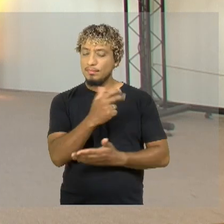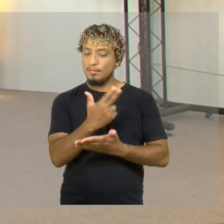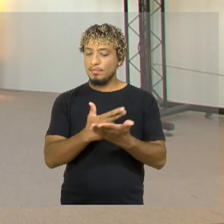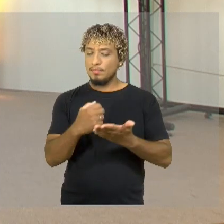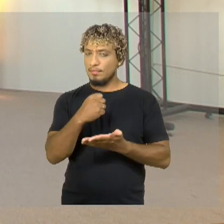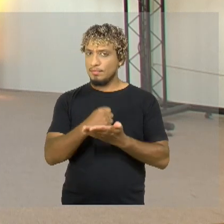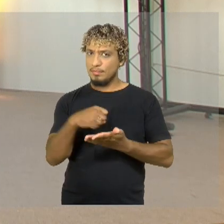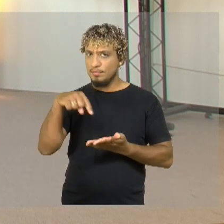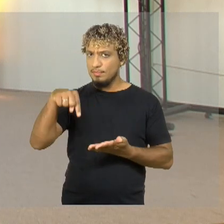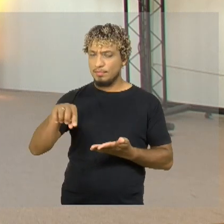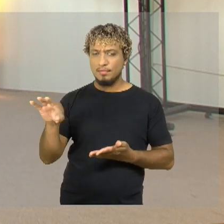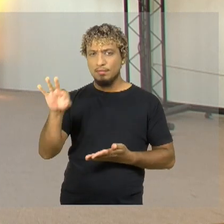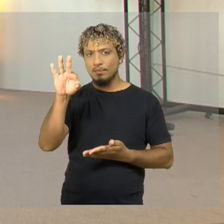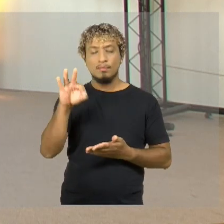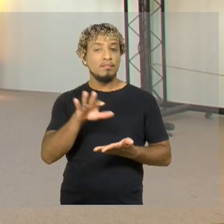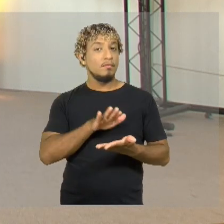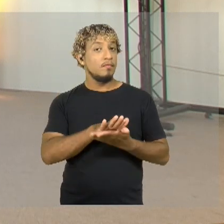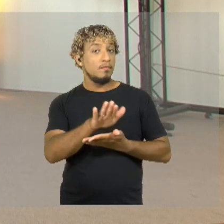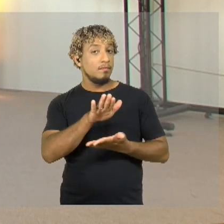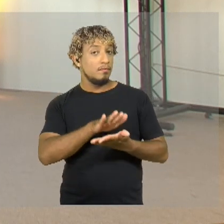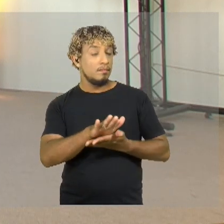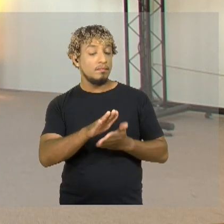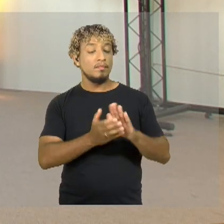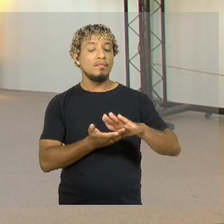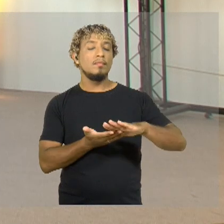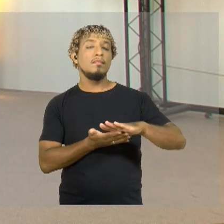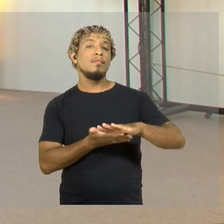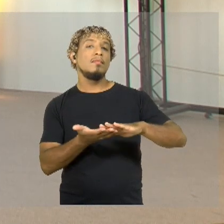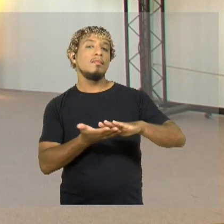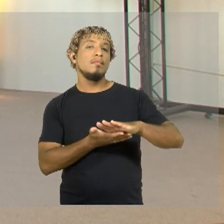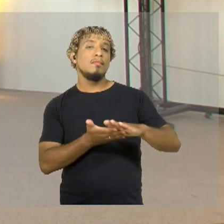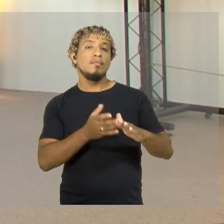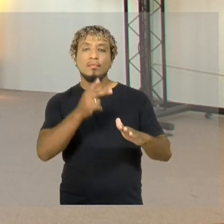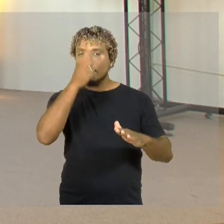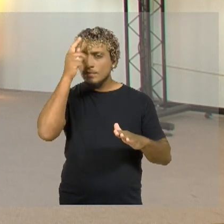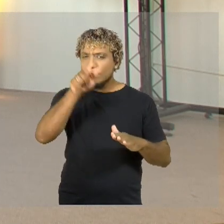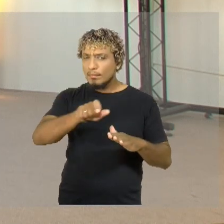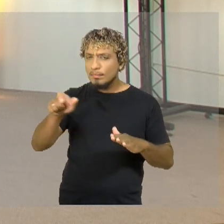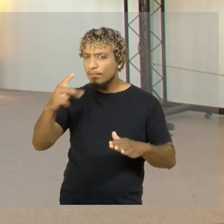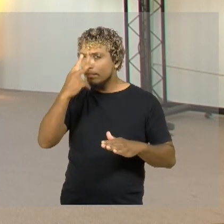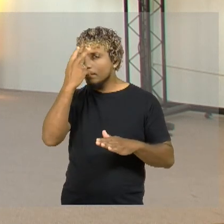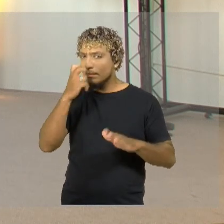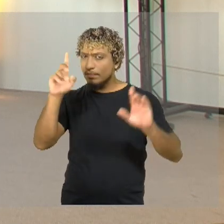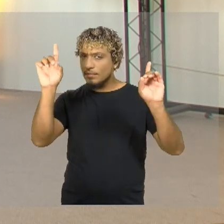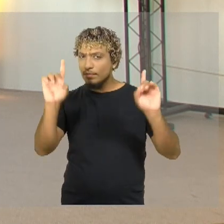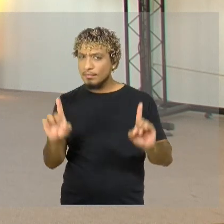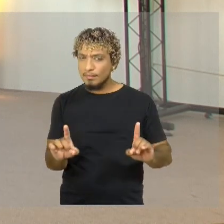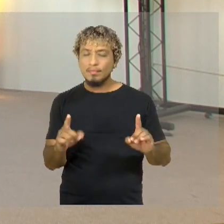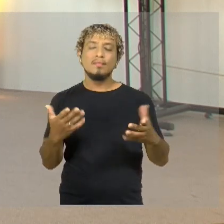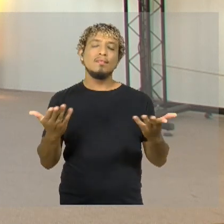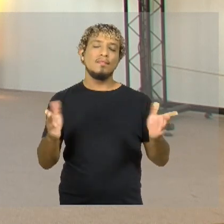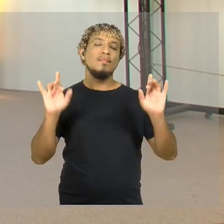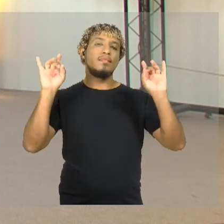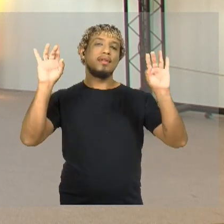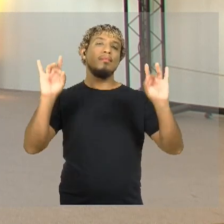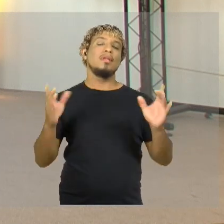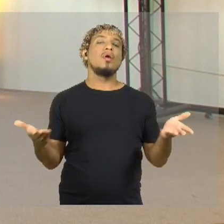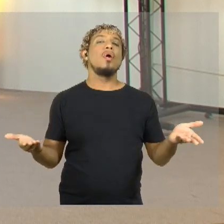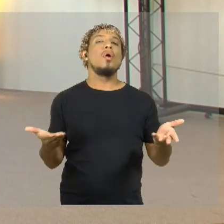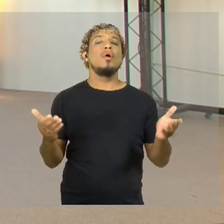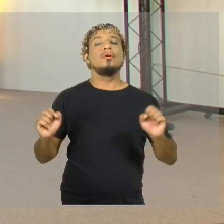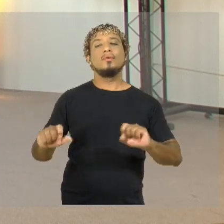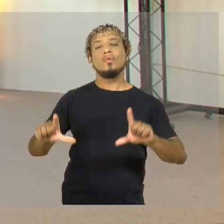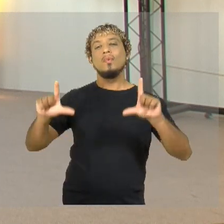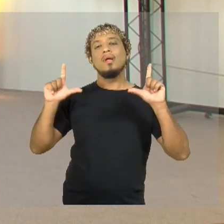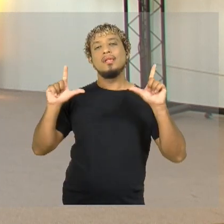confeccionaram um azulejo tátil para pessoas com deficiência visual. Essa é a nossa matéria especial de hoje do